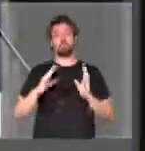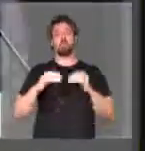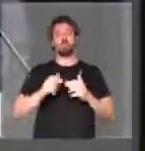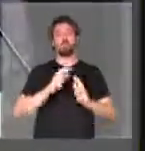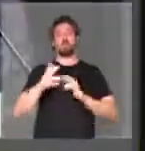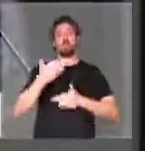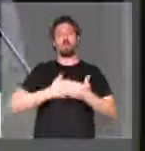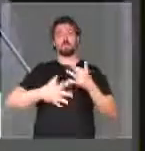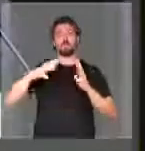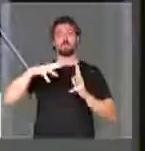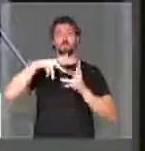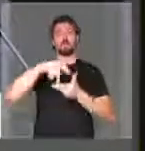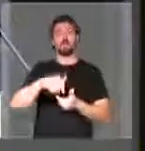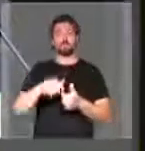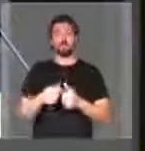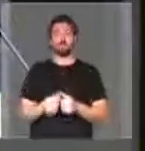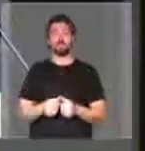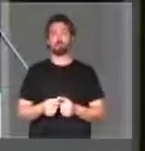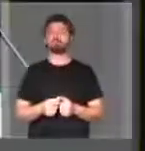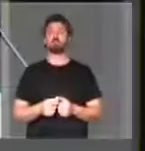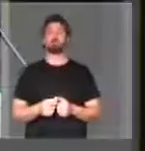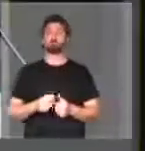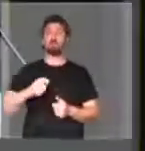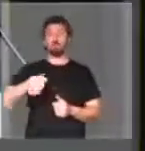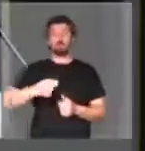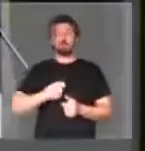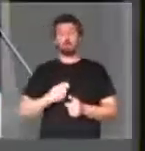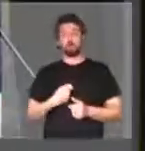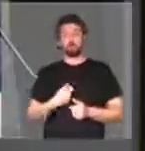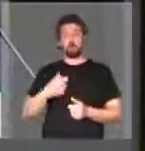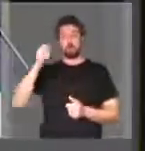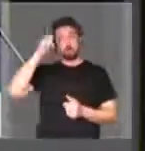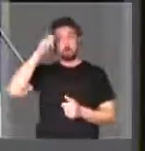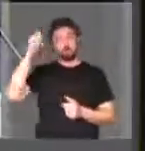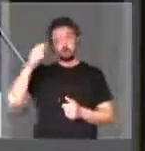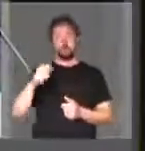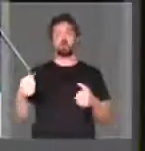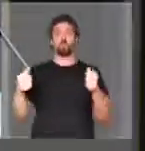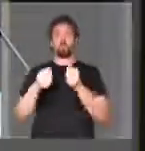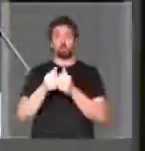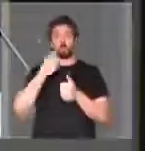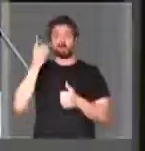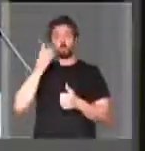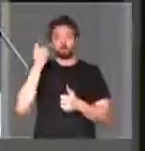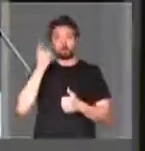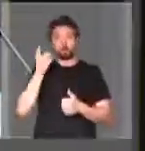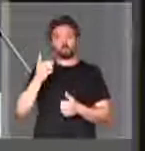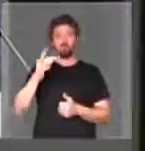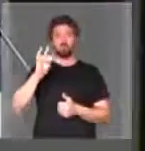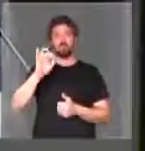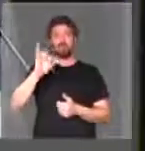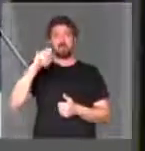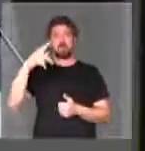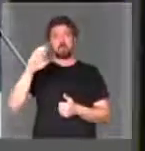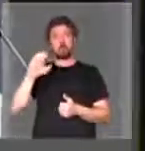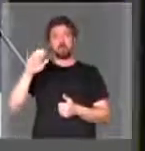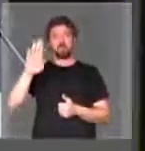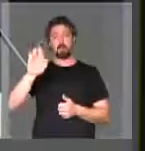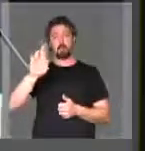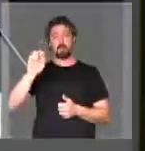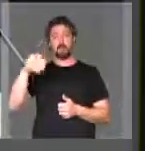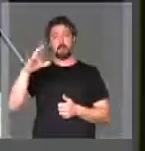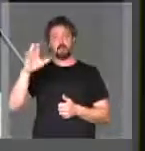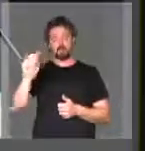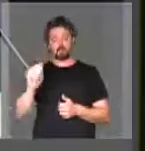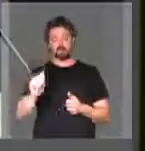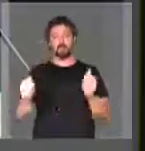Comissão de Relações Exteriores. Sou autor, em conjunto com o deputado Felipe de Orleans Bragança,